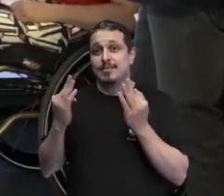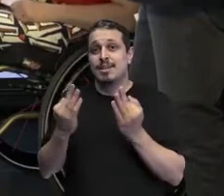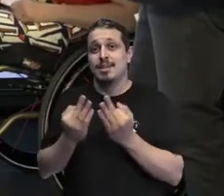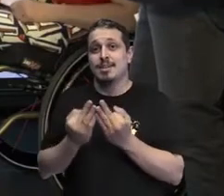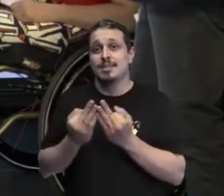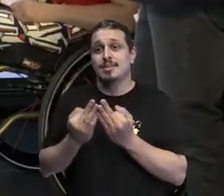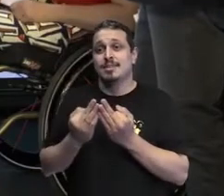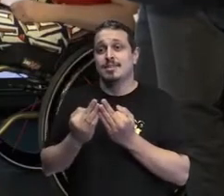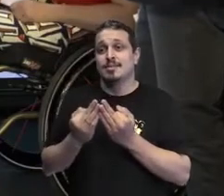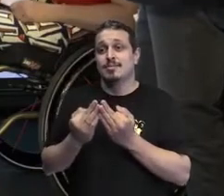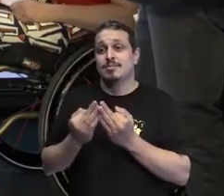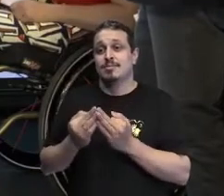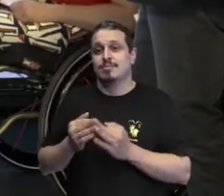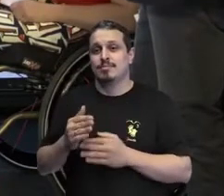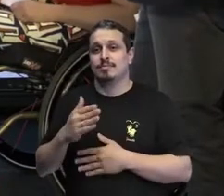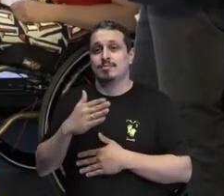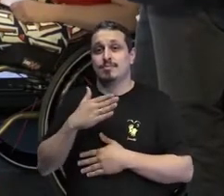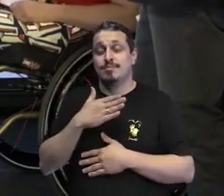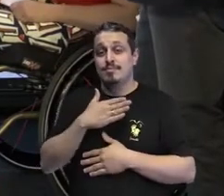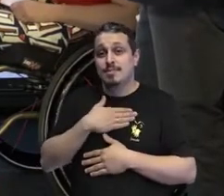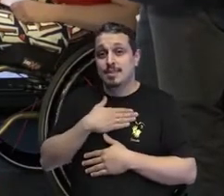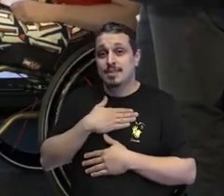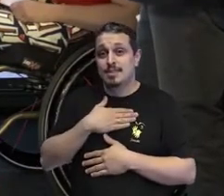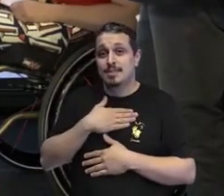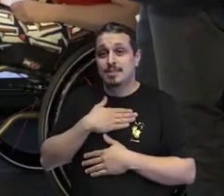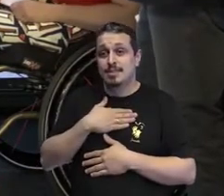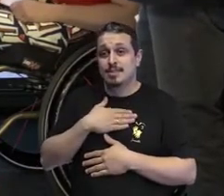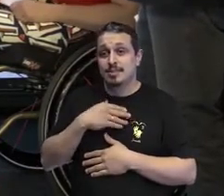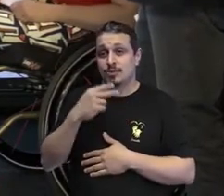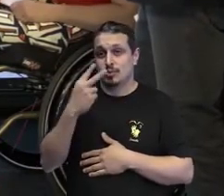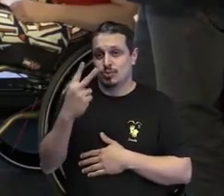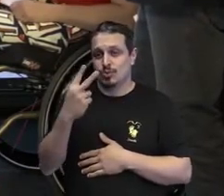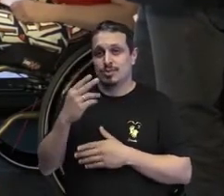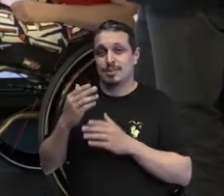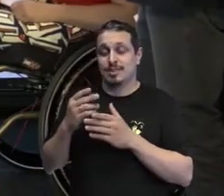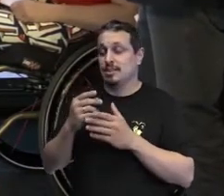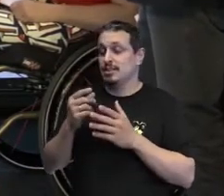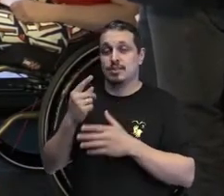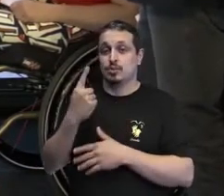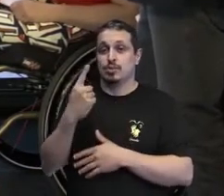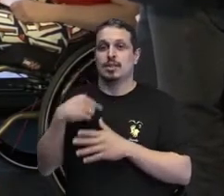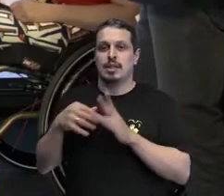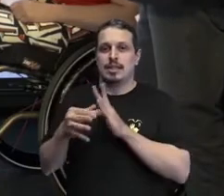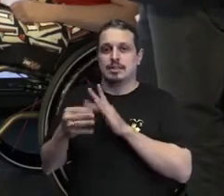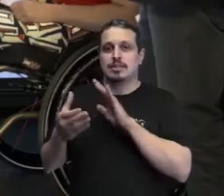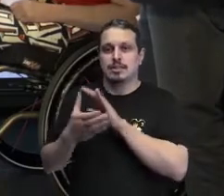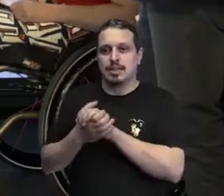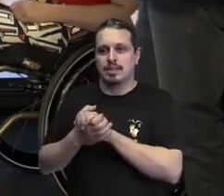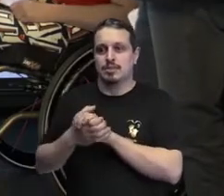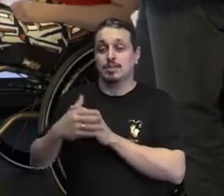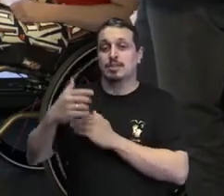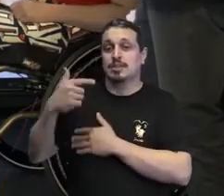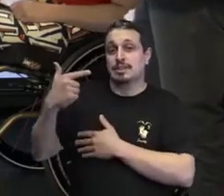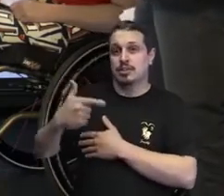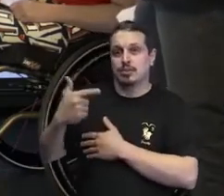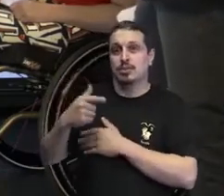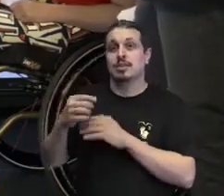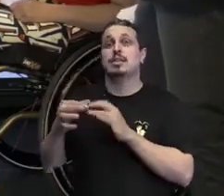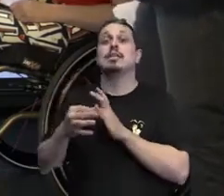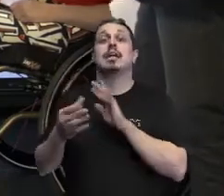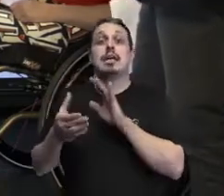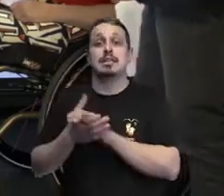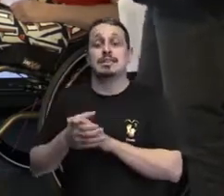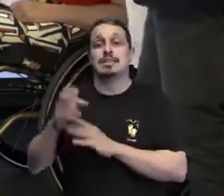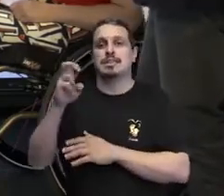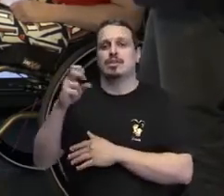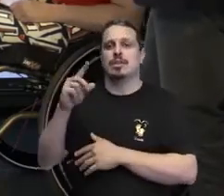Eu venho de dois casamentos dos meus pais. Eu sou do segundo, e eu já tenho cinco irmãos antes de mim. Então, eu já